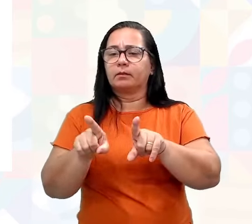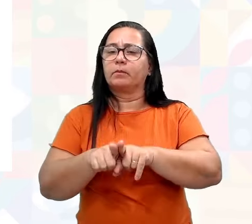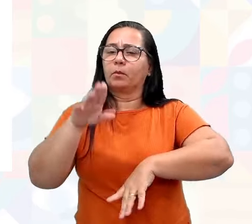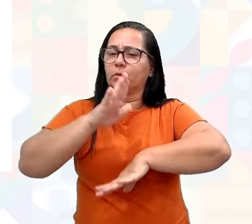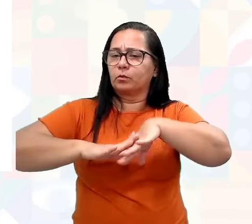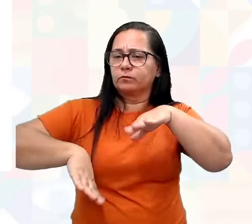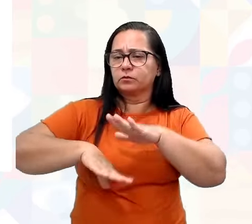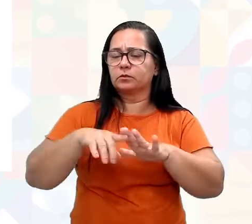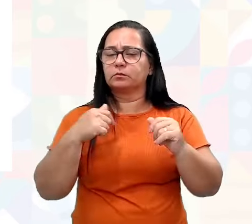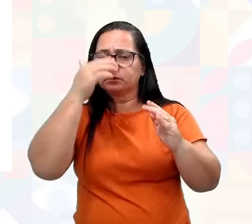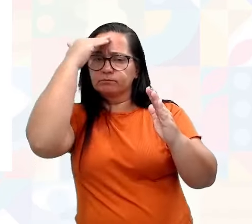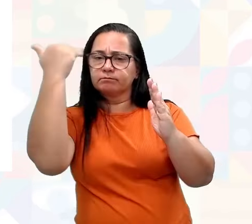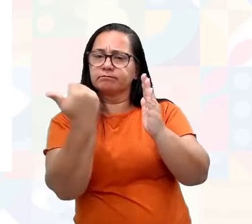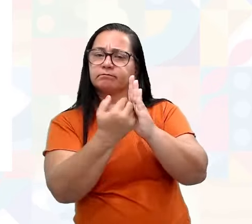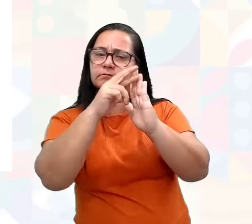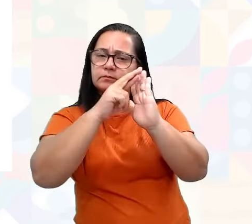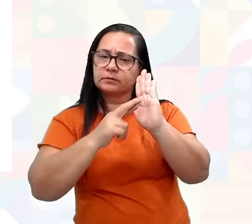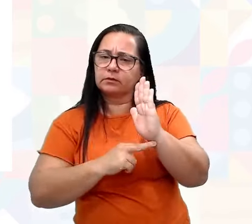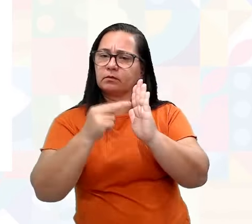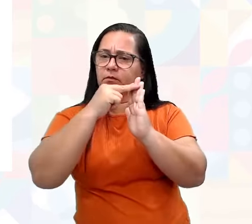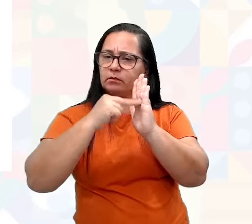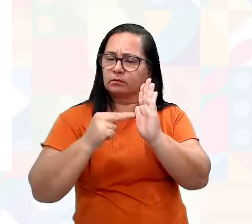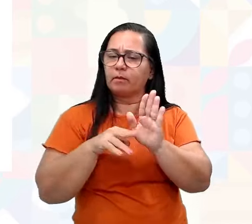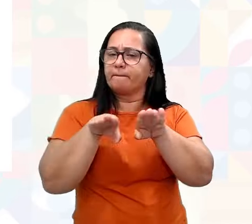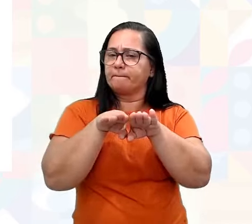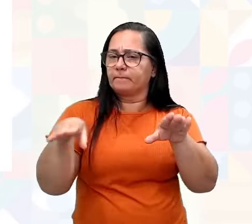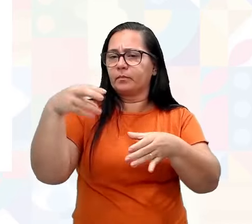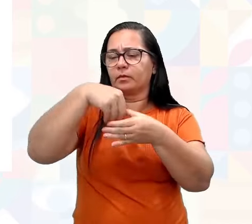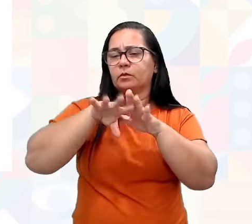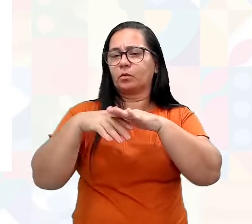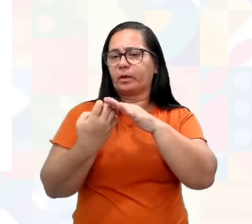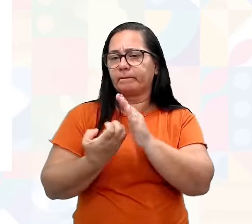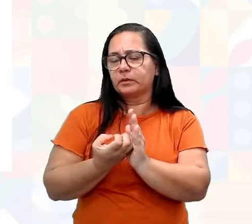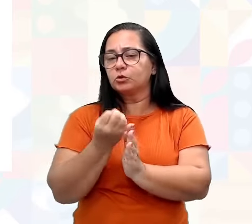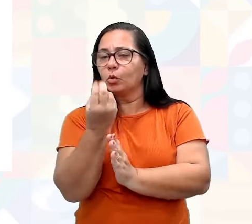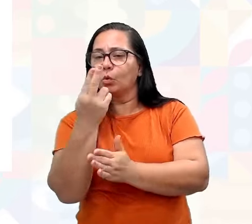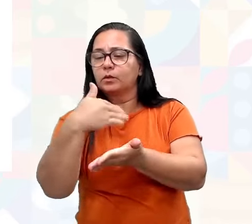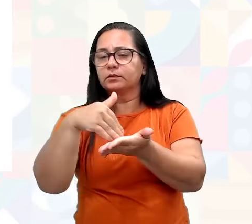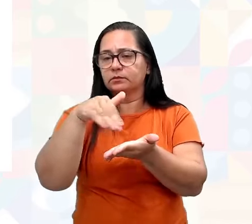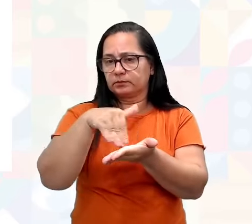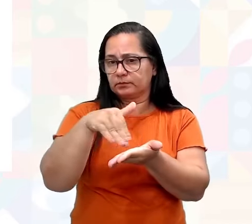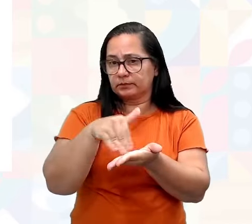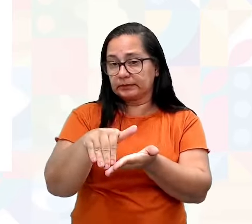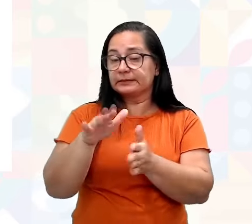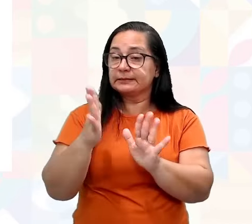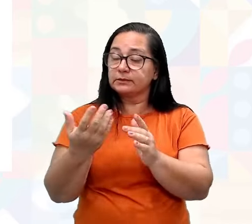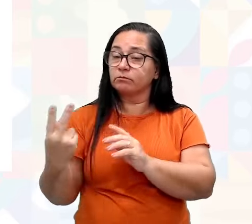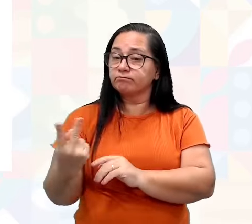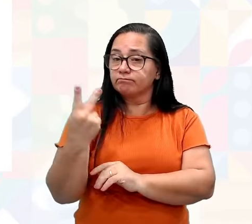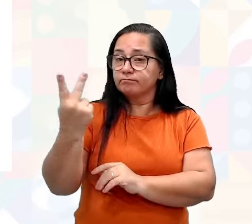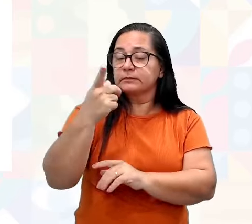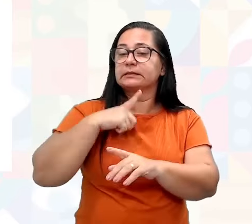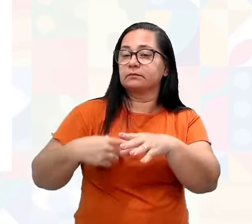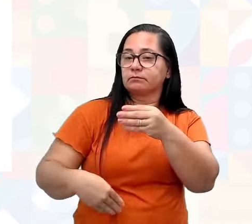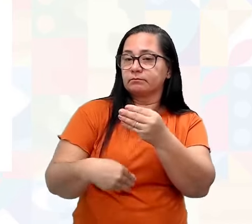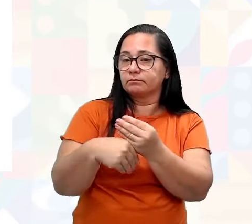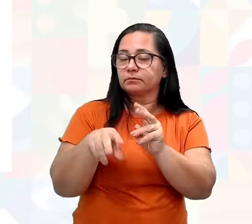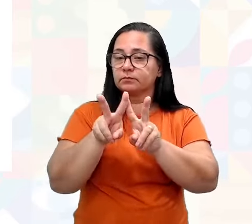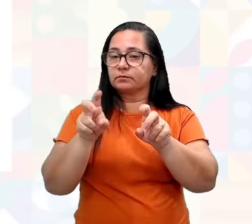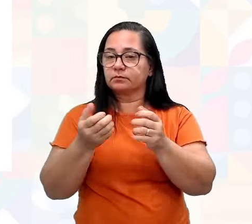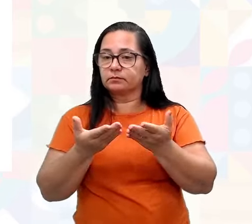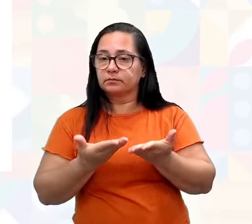cumprir com as regras, normas e padrões dentro de uma empresa, dentro de uma secretaria? Esses valores, eles estão agregados nisso aí.